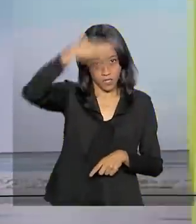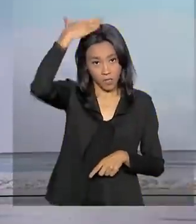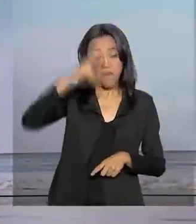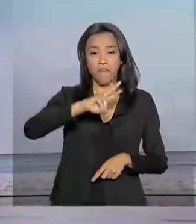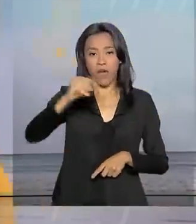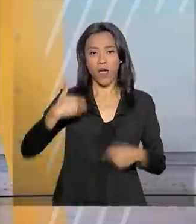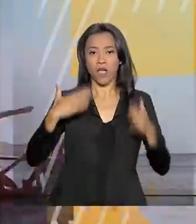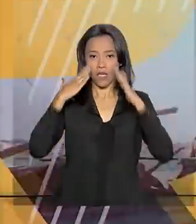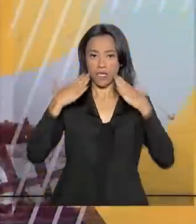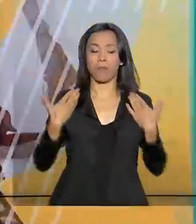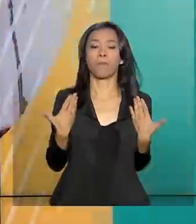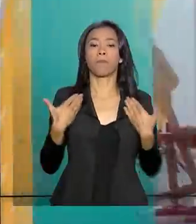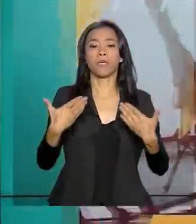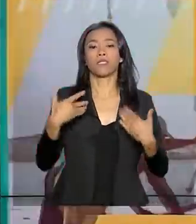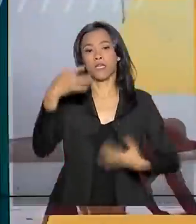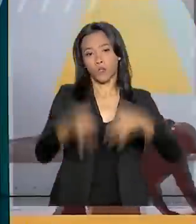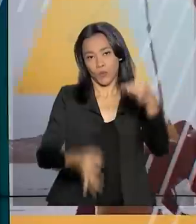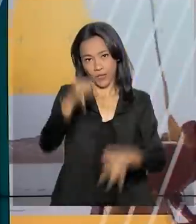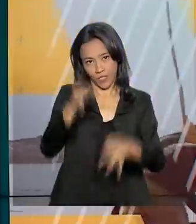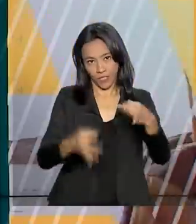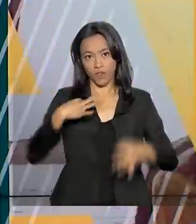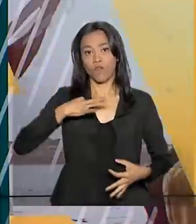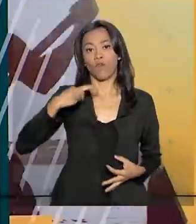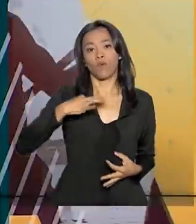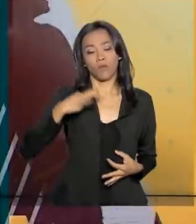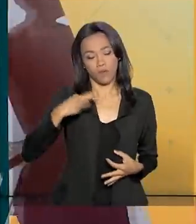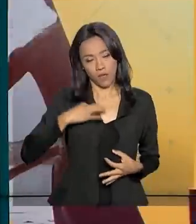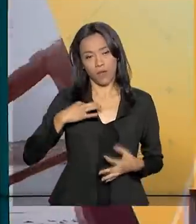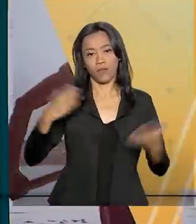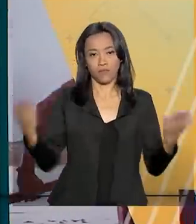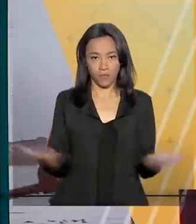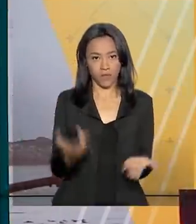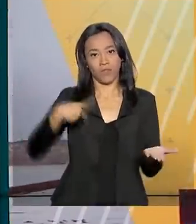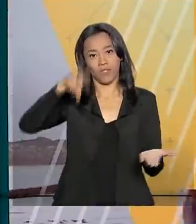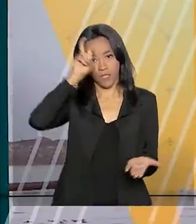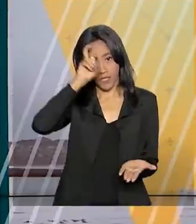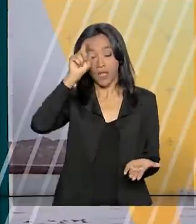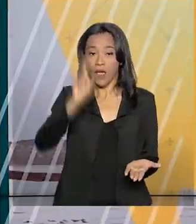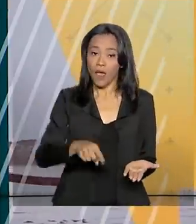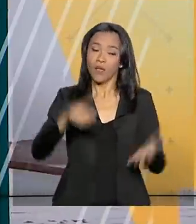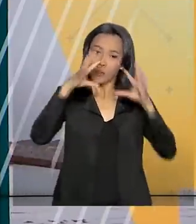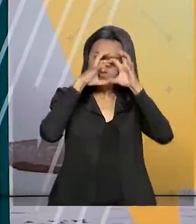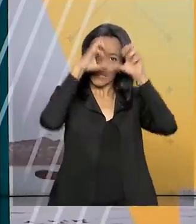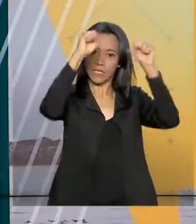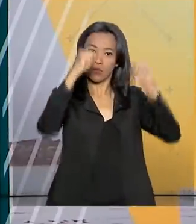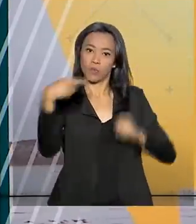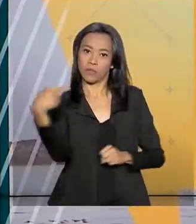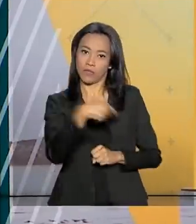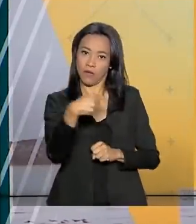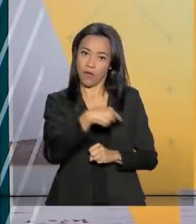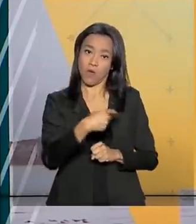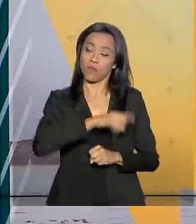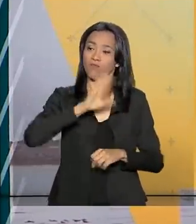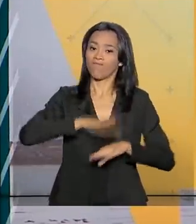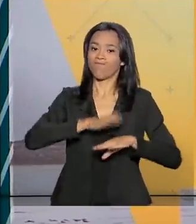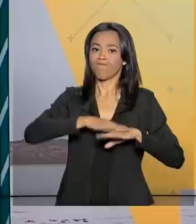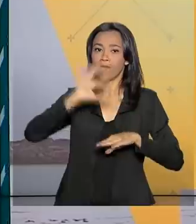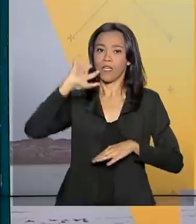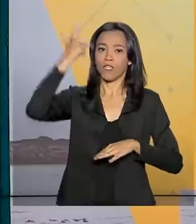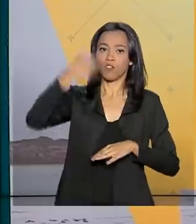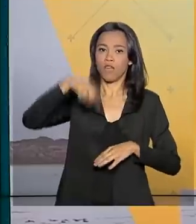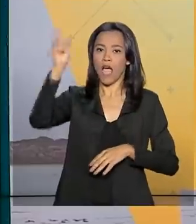justiça voluntariamente nesta quinta-feira. A declaração foi dada após o Tribunal Federal da Segunda Região decidir pela